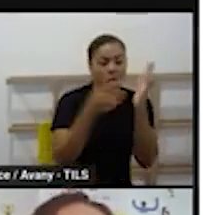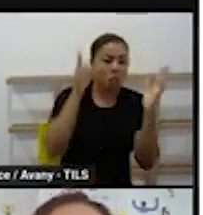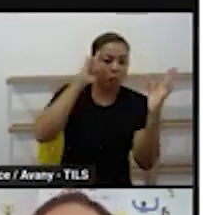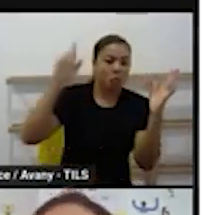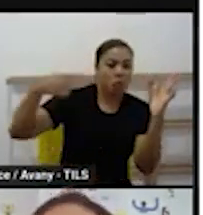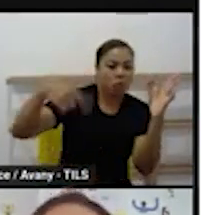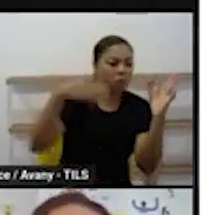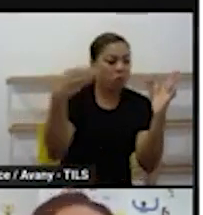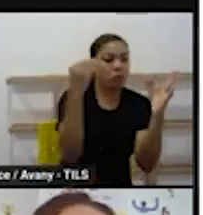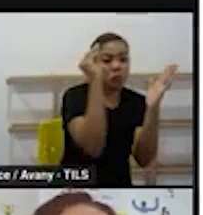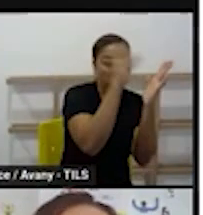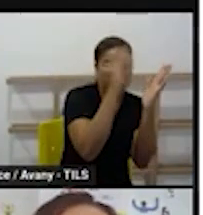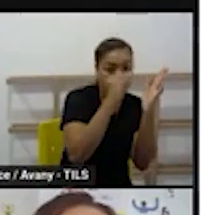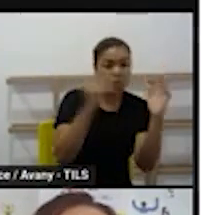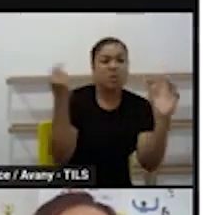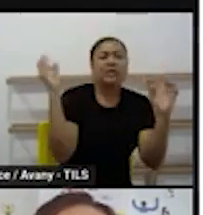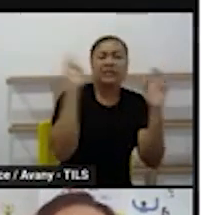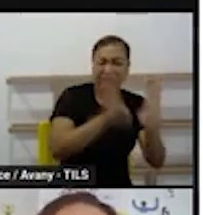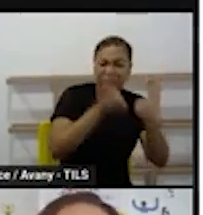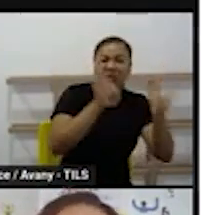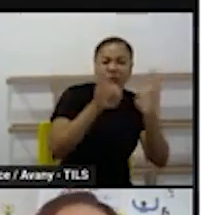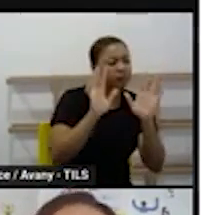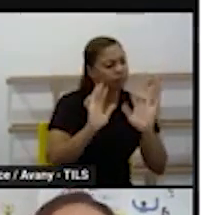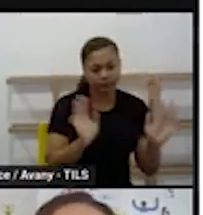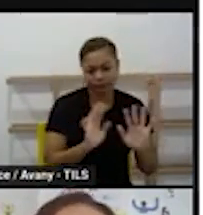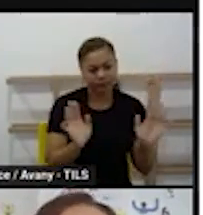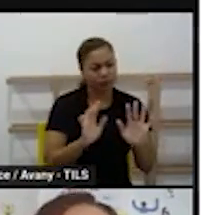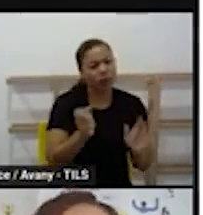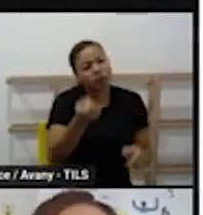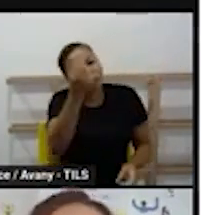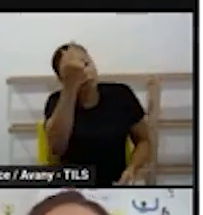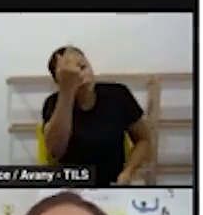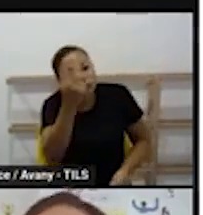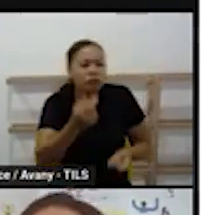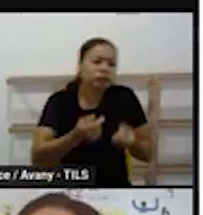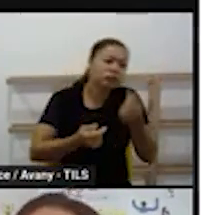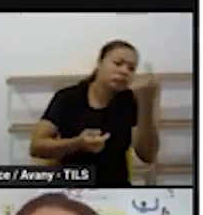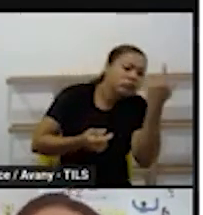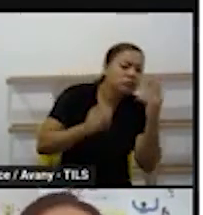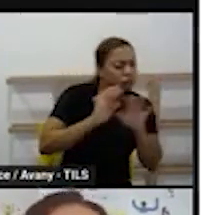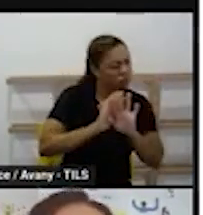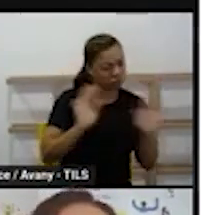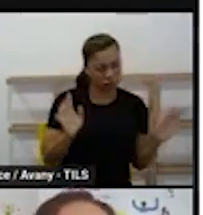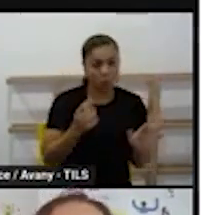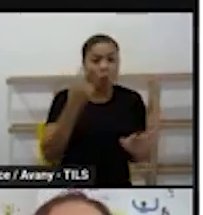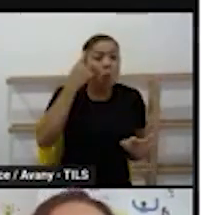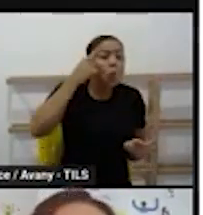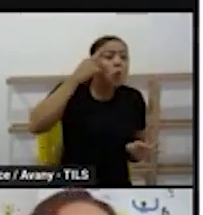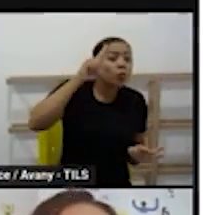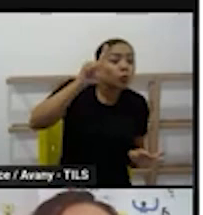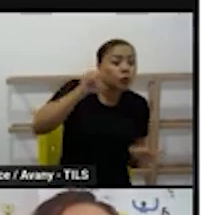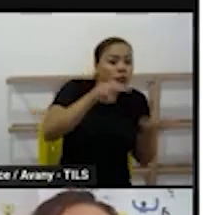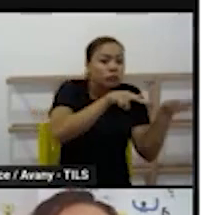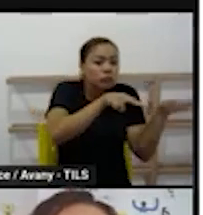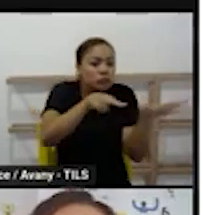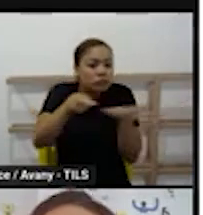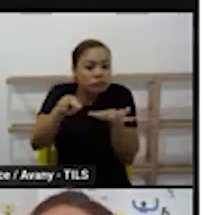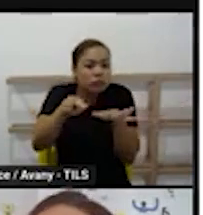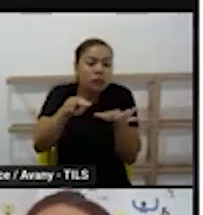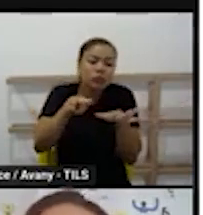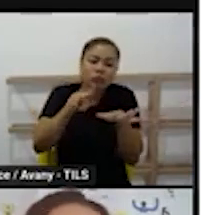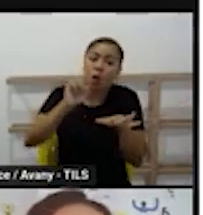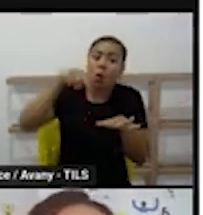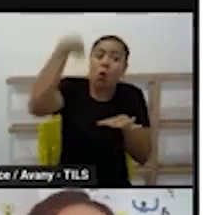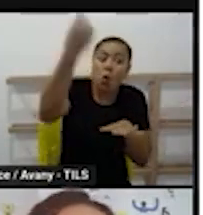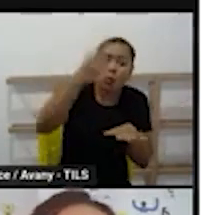ela vai aparecer com uma atividade permanente no dia da semana e aí vocês vão elencar que dia que vocês vão usar a TV que dia que vocês vão usar o Chromebook